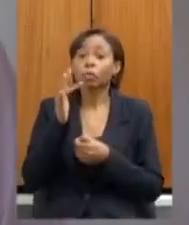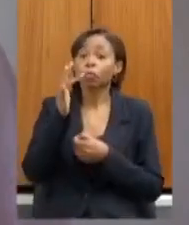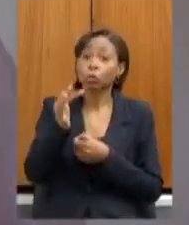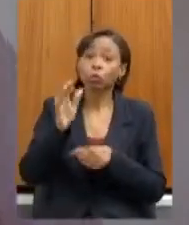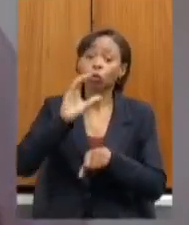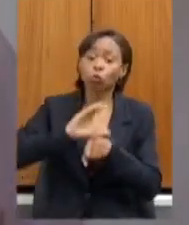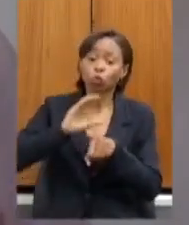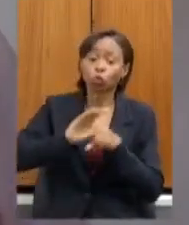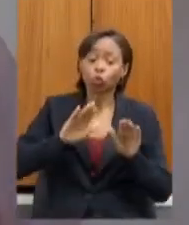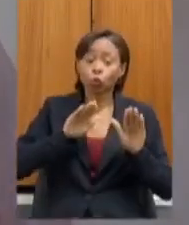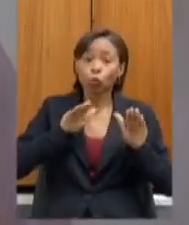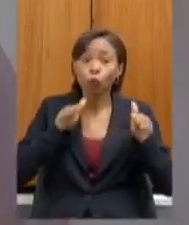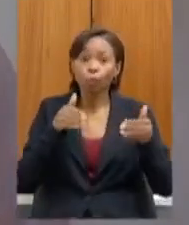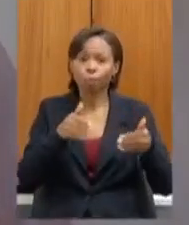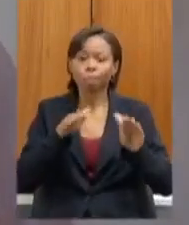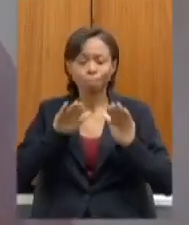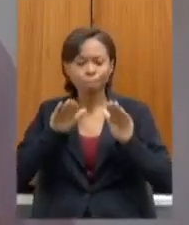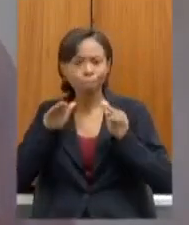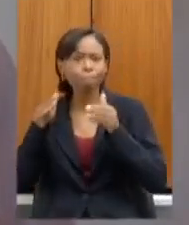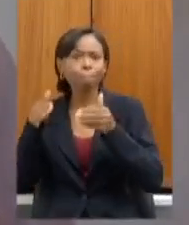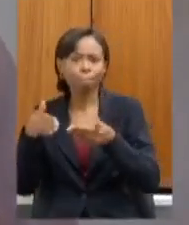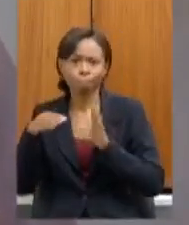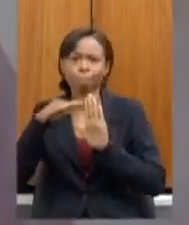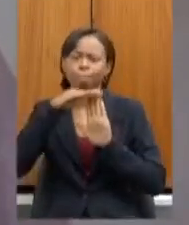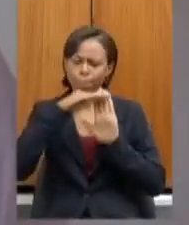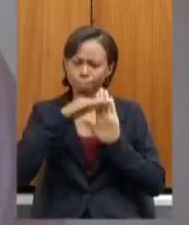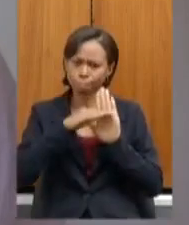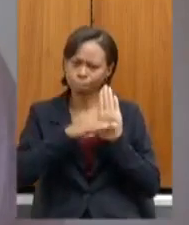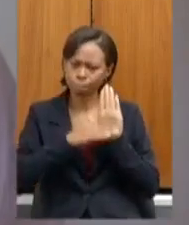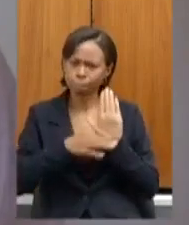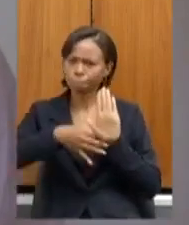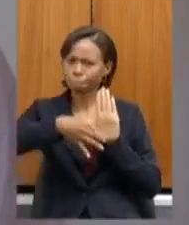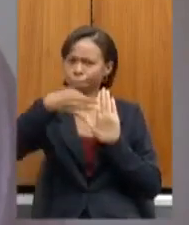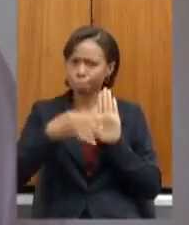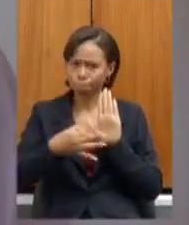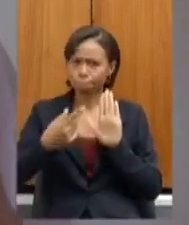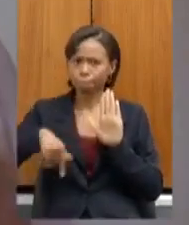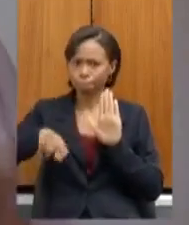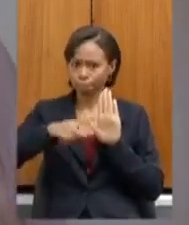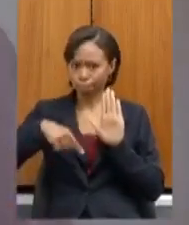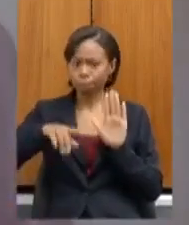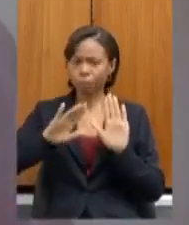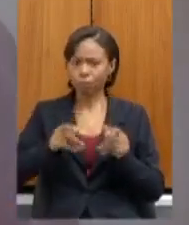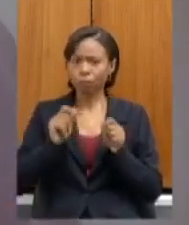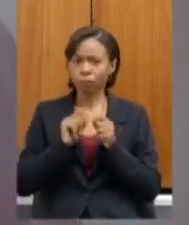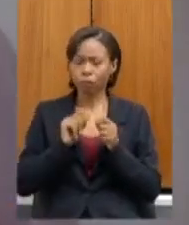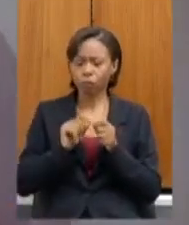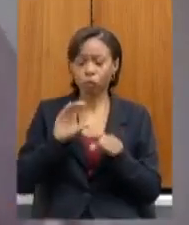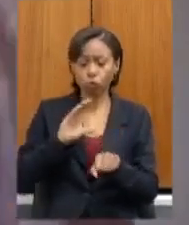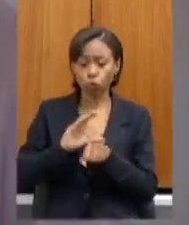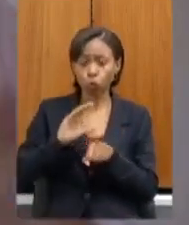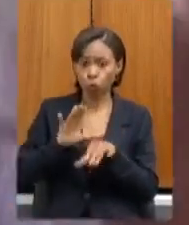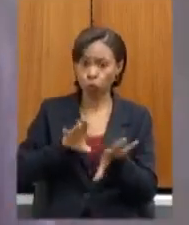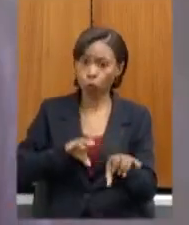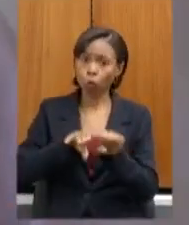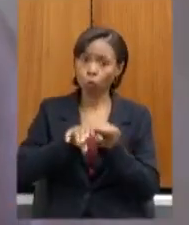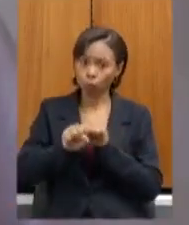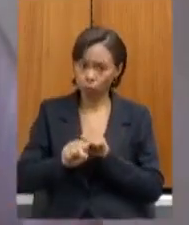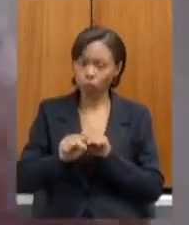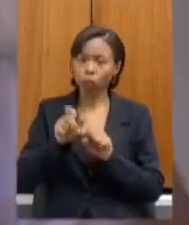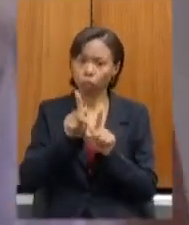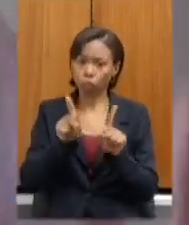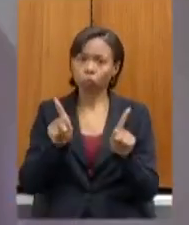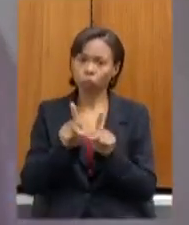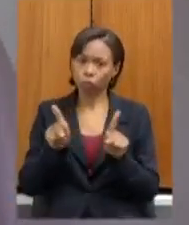com essa minúcia também do que a gente fez a formação de professores nesse formato